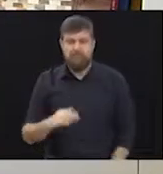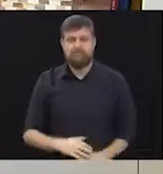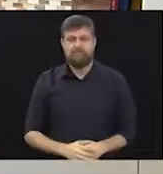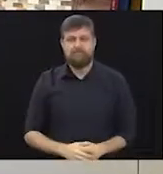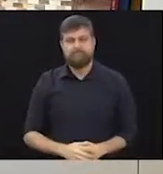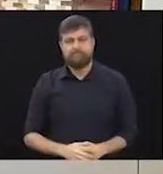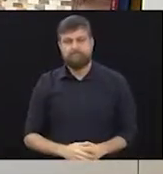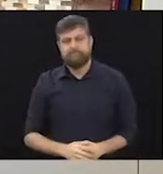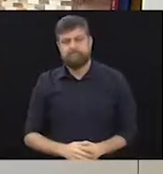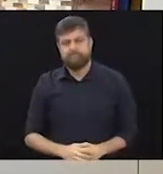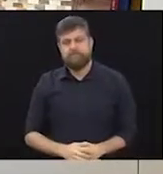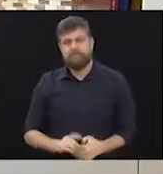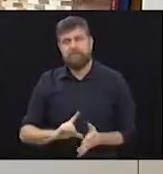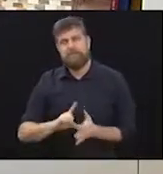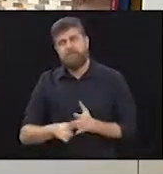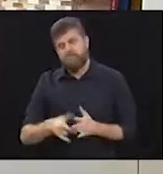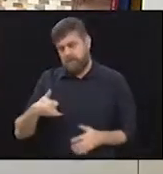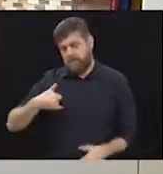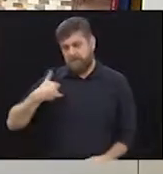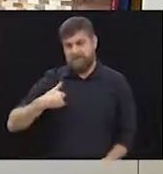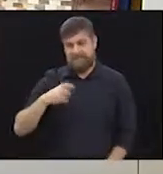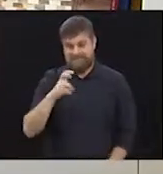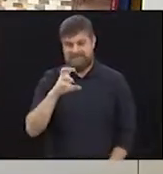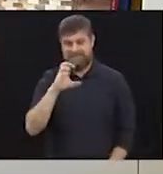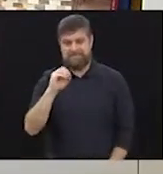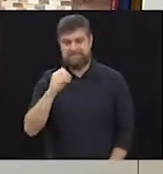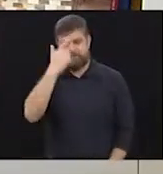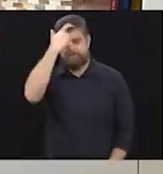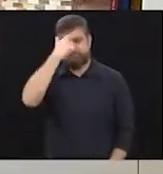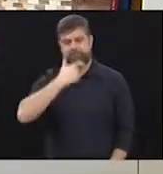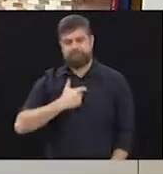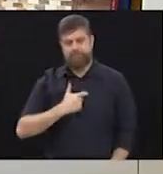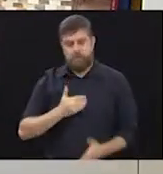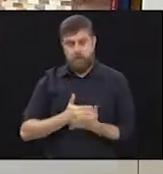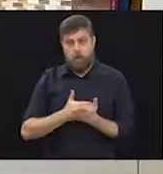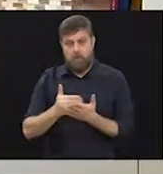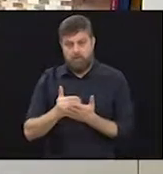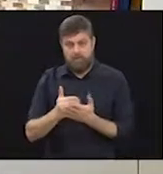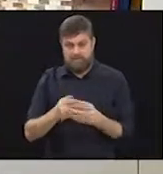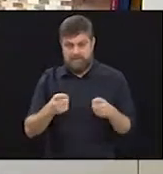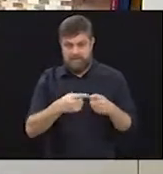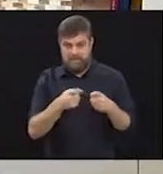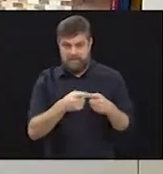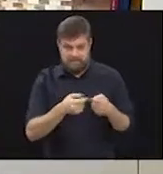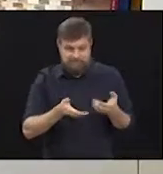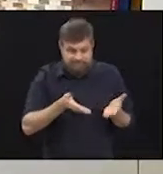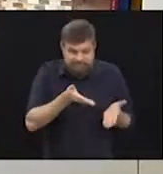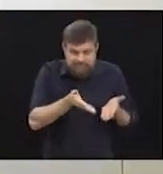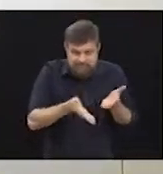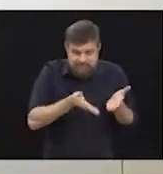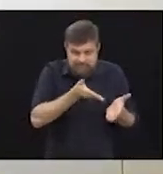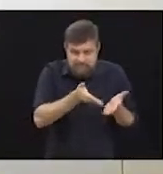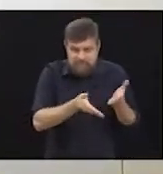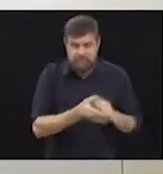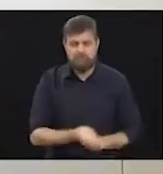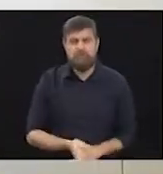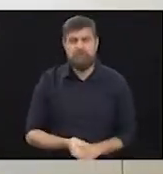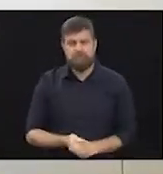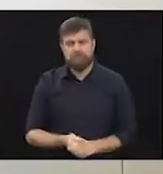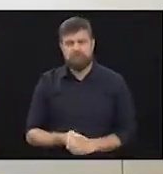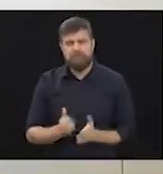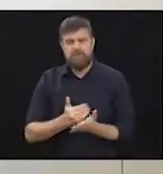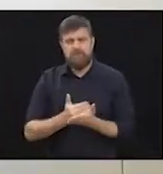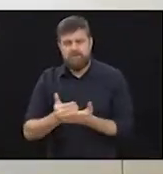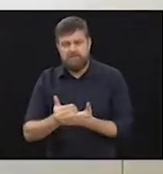por volta dos 50, é que eu comecei o primeiro tratamento para artrite. Começou com